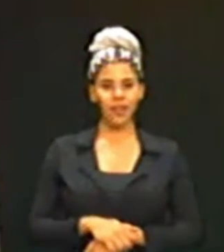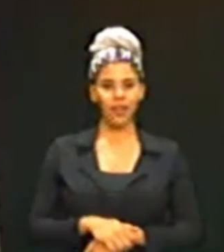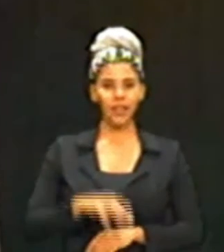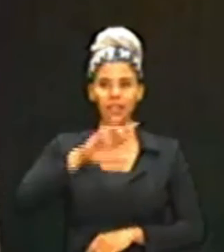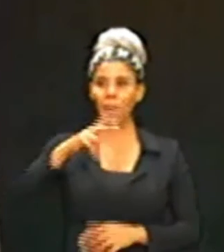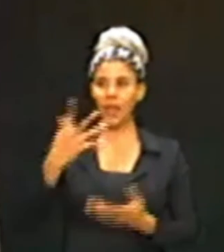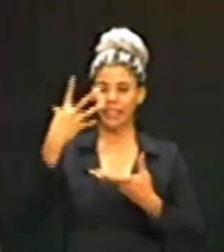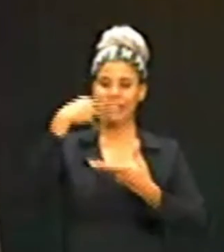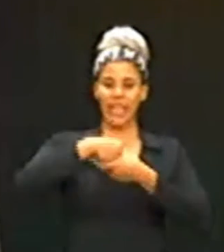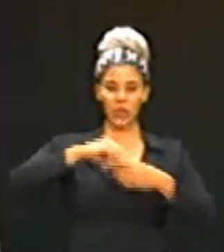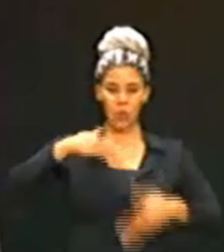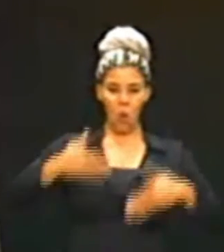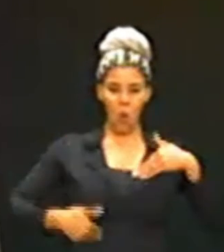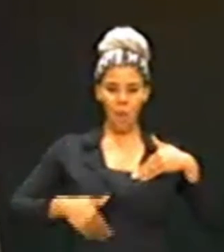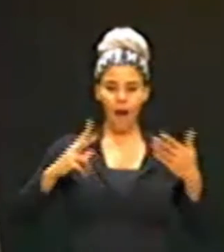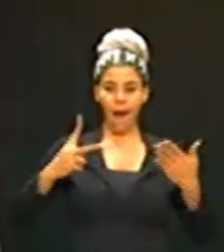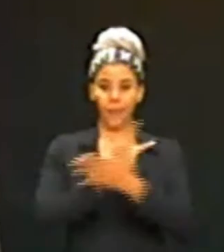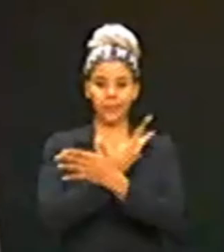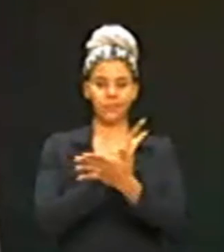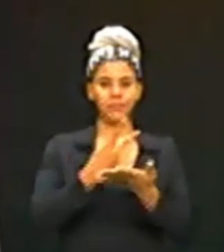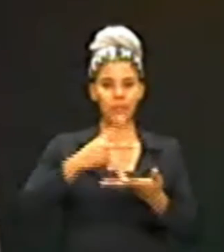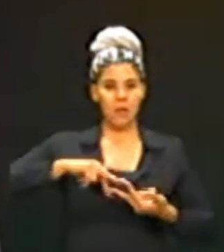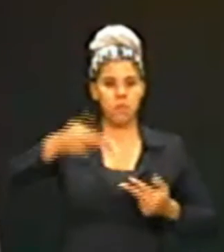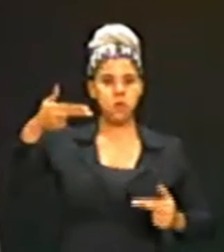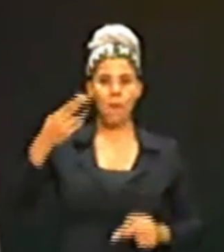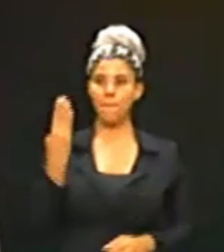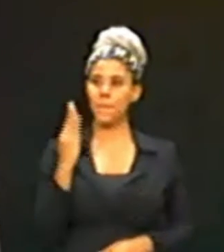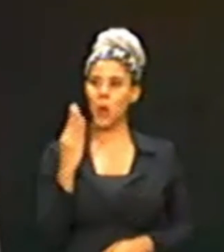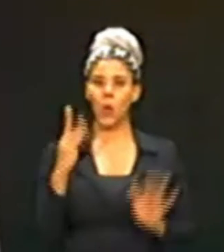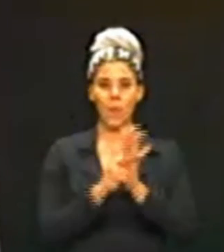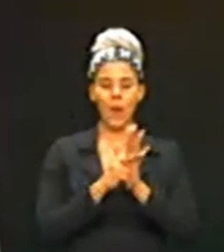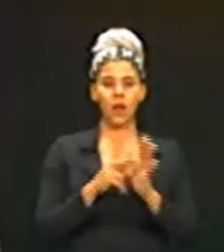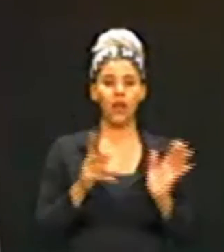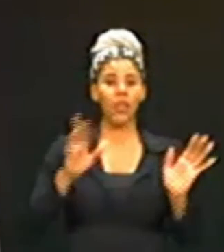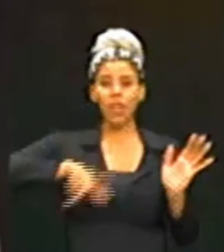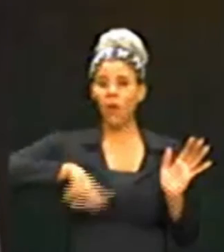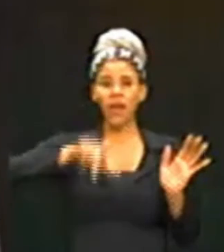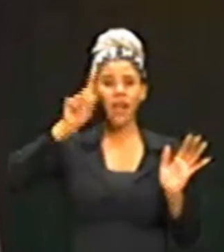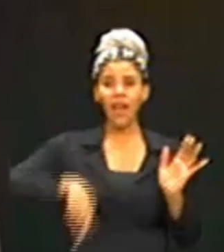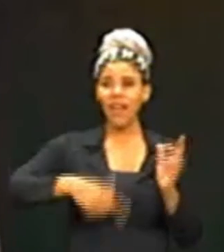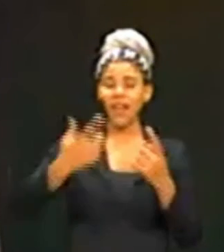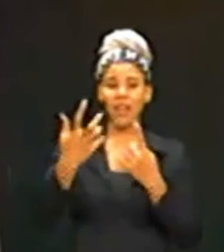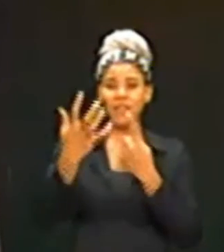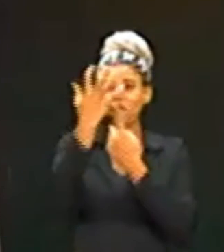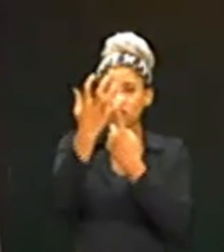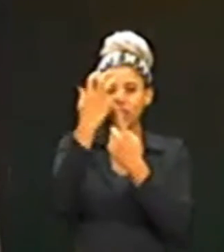Não é, portanto, uma formação biológica. É uma construção social